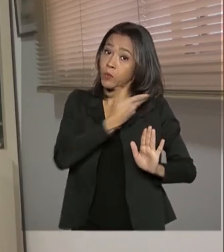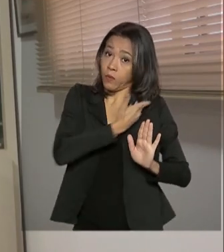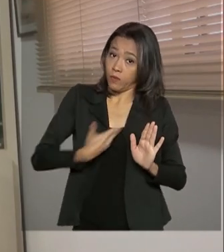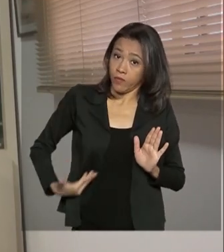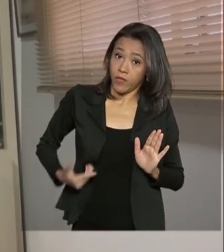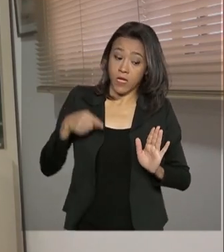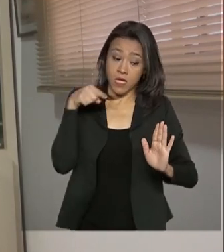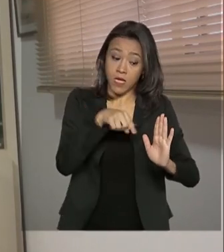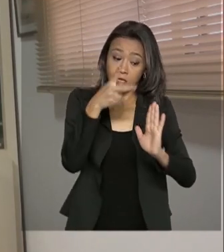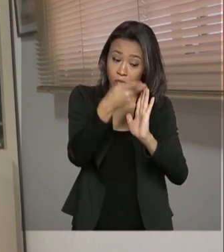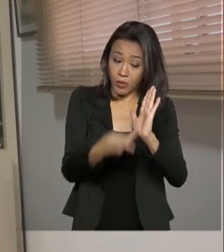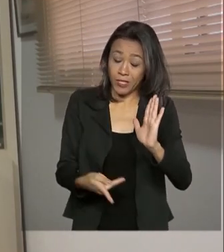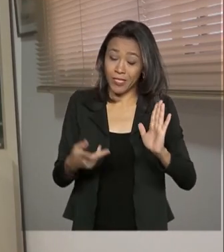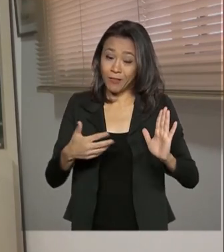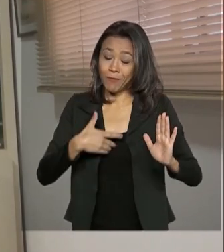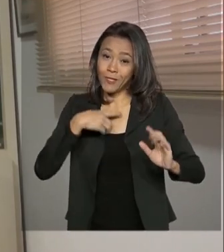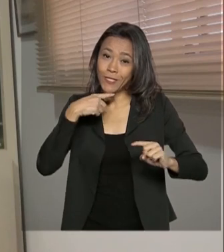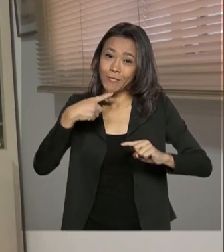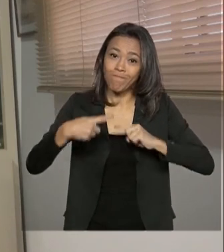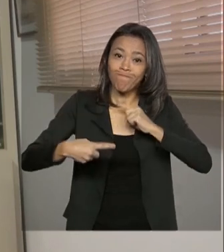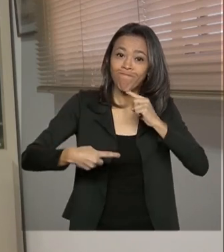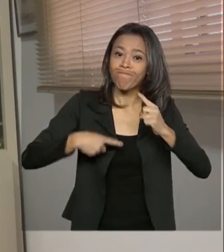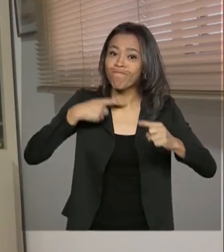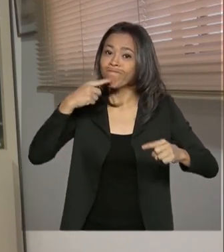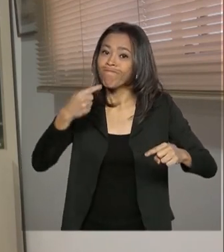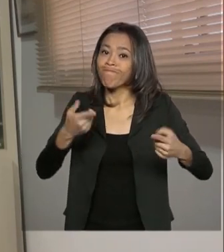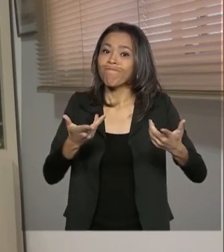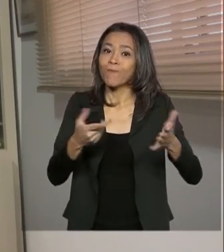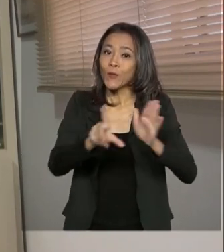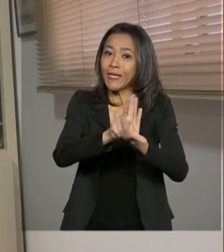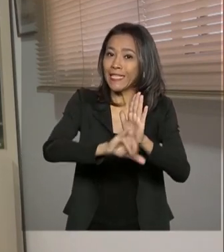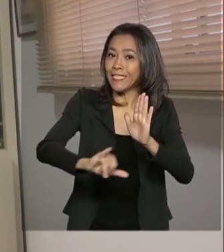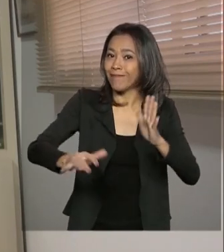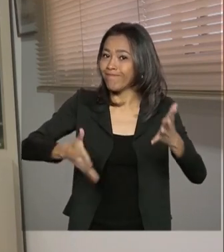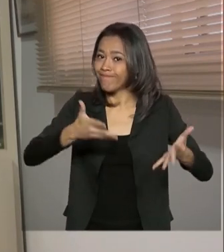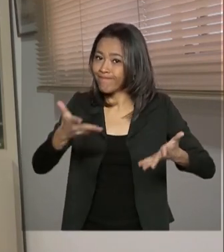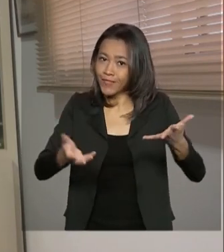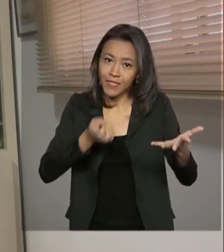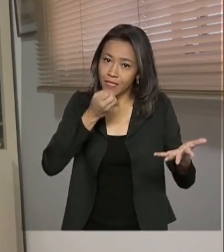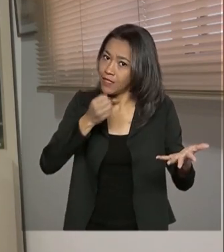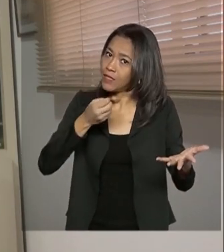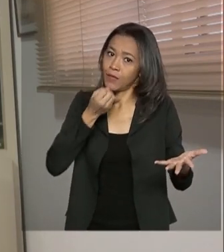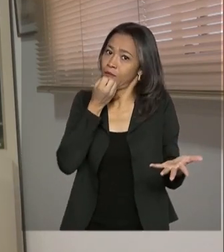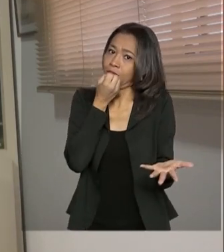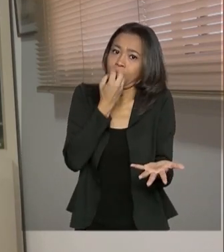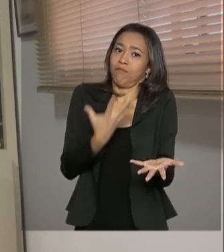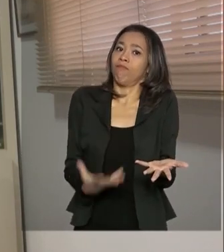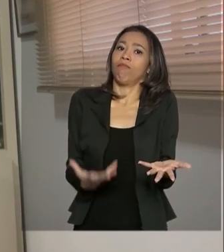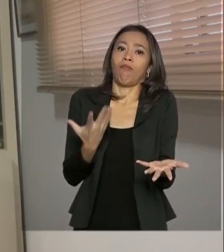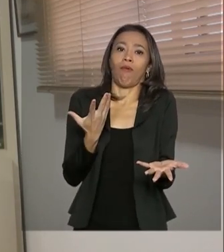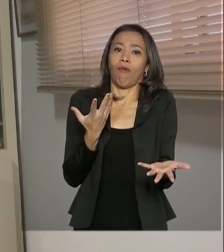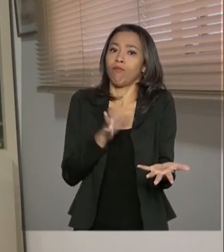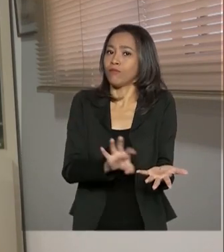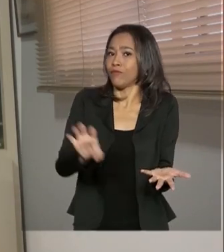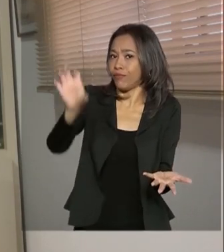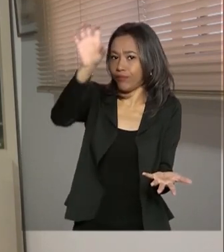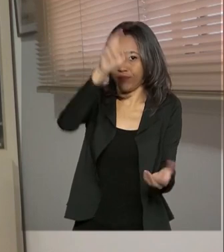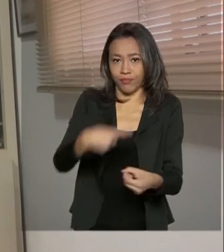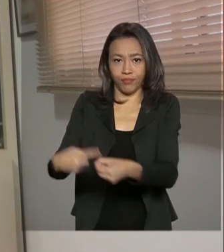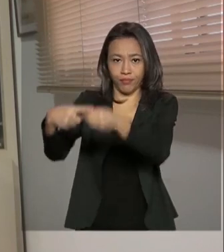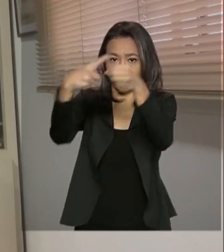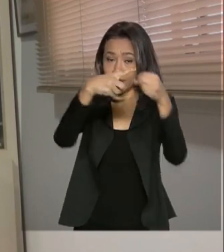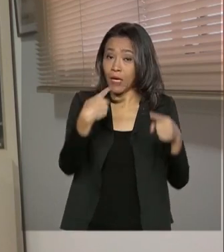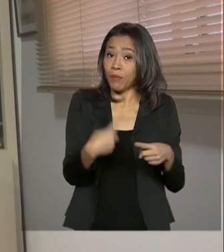o projeto pode gerar insegurança jurídica e não ser vantajoso para os entes federados, beneficiando as